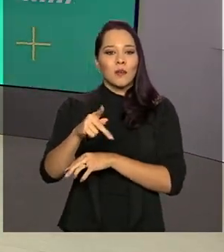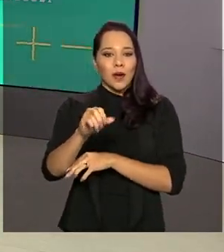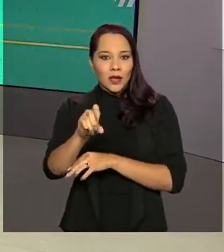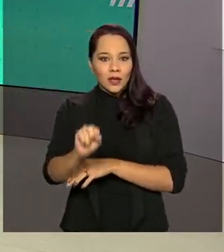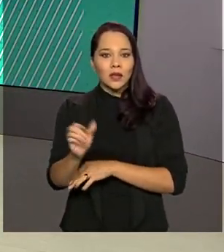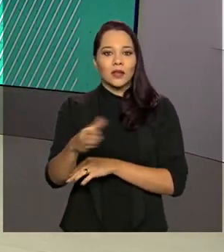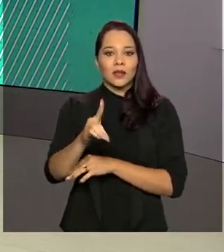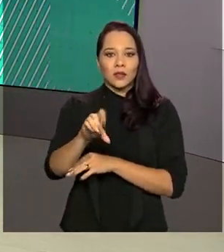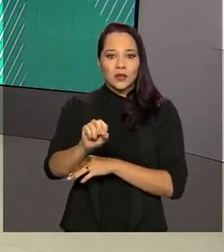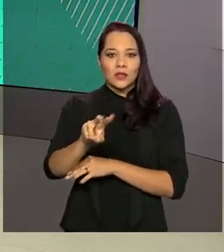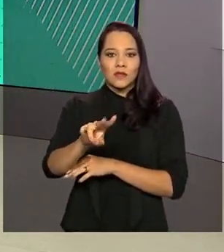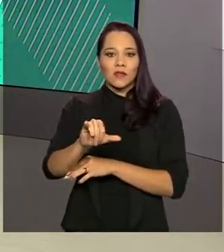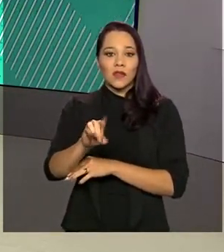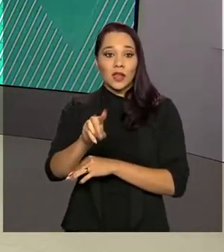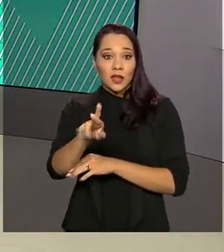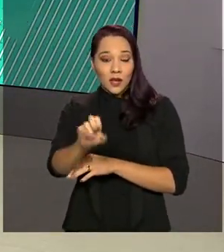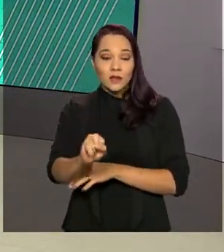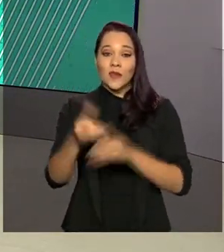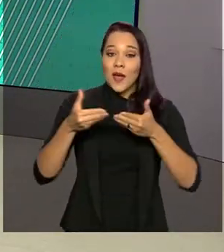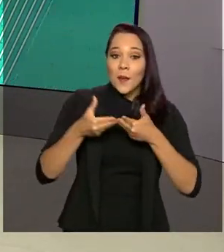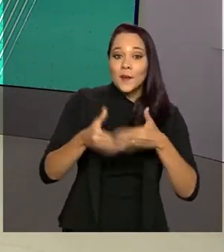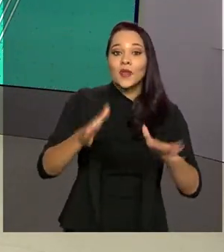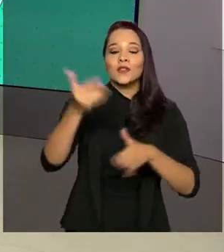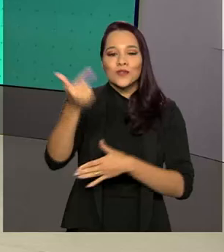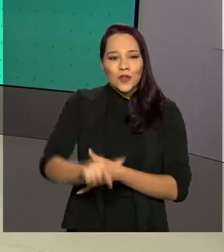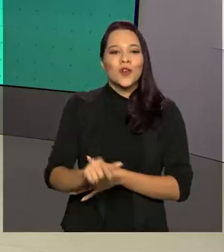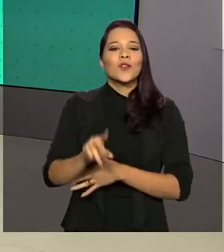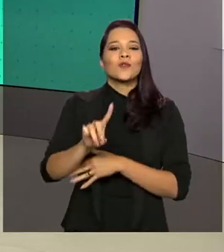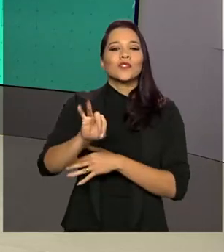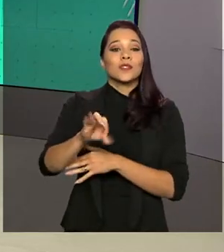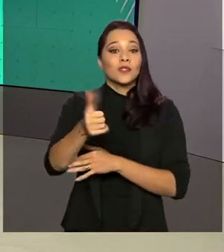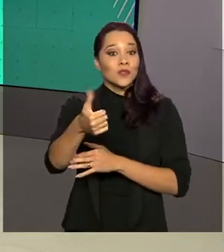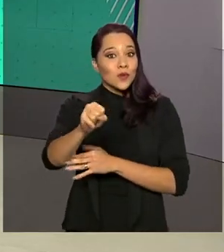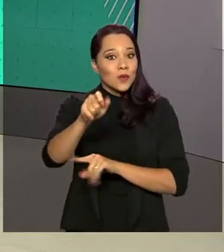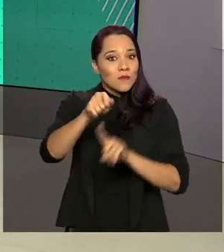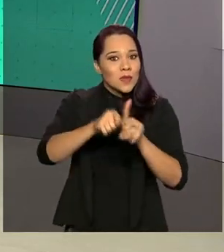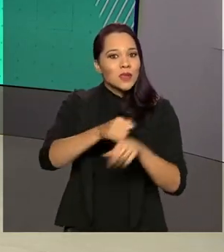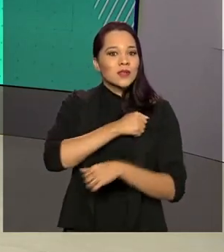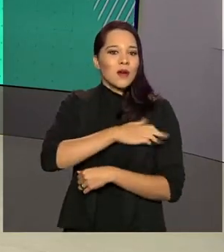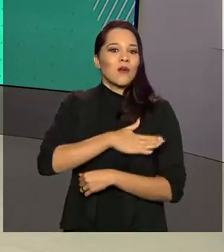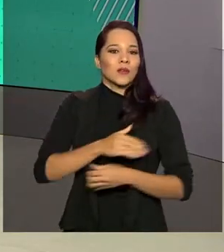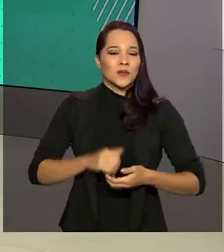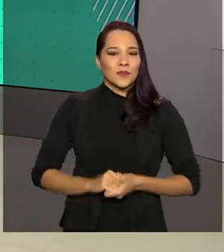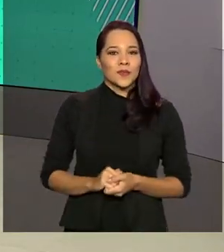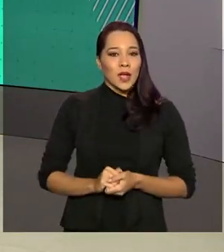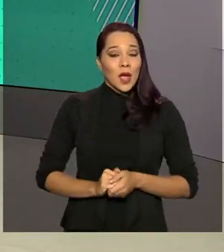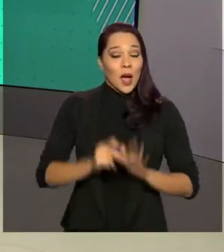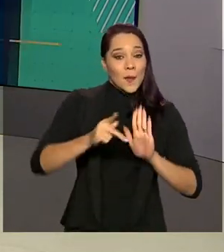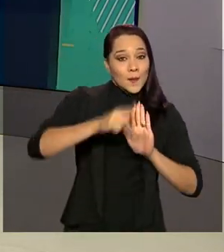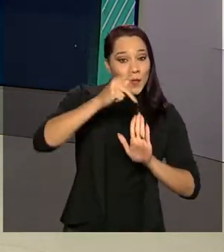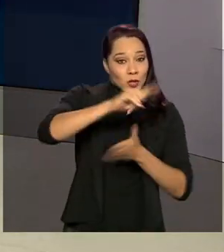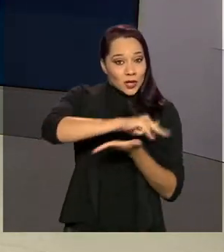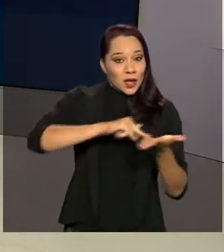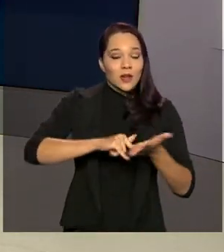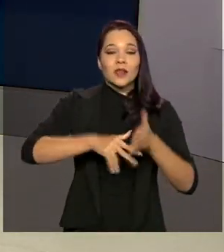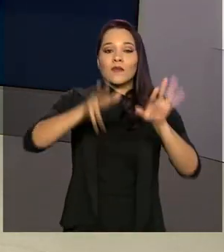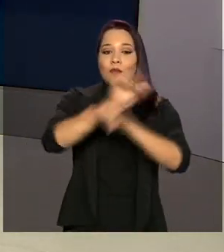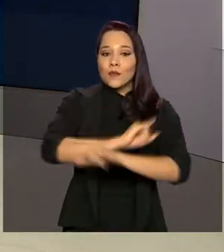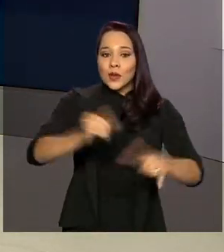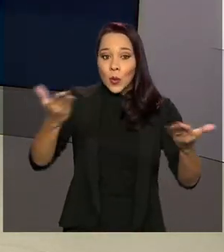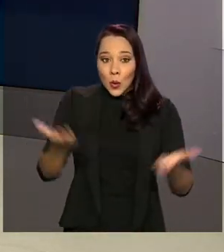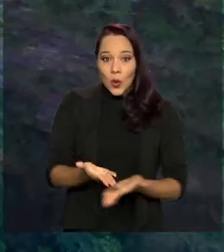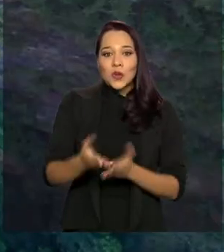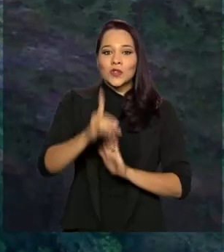reaberto a partir de 18 de agosto. A portaria que autoriza a reabertura foi publicada hoje no Diário Oficial da União.